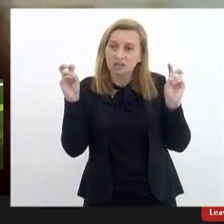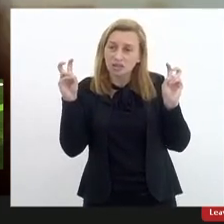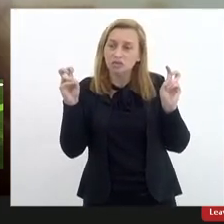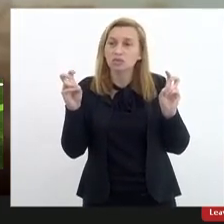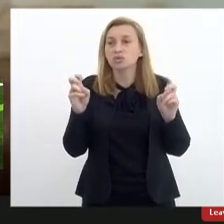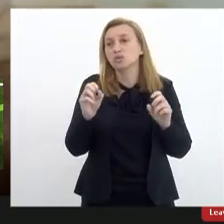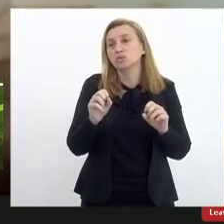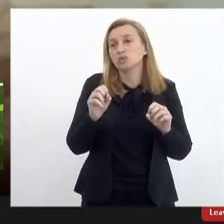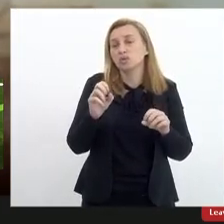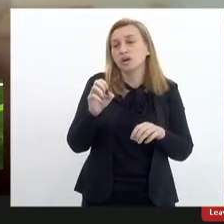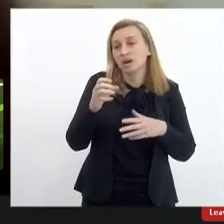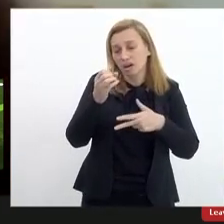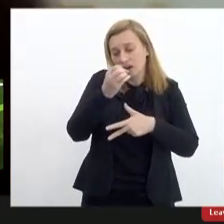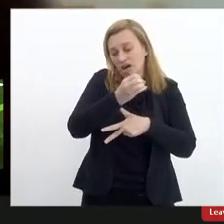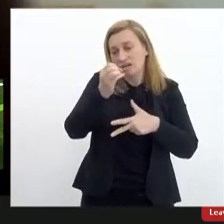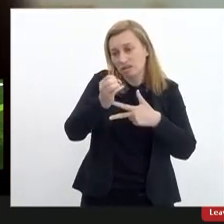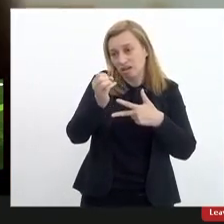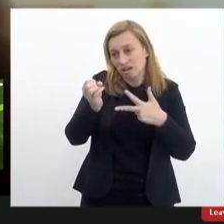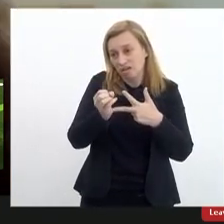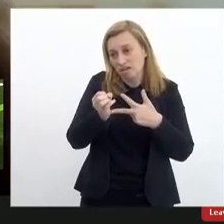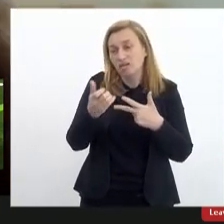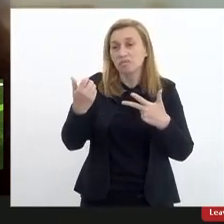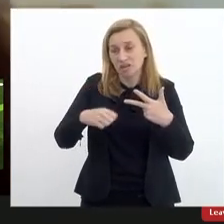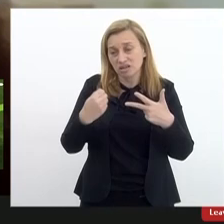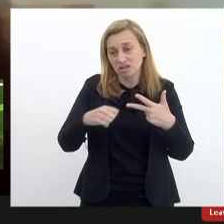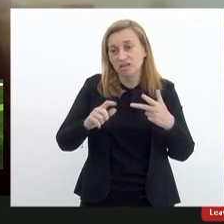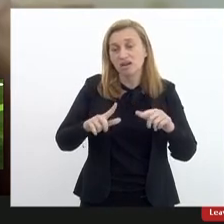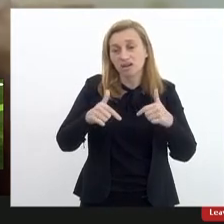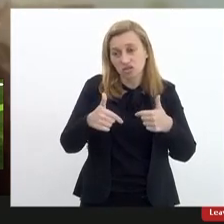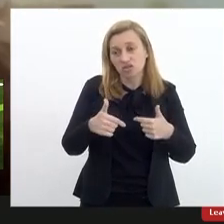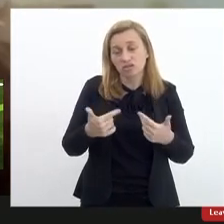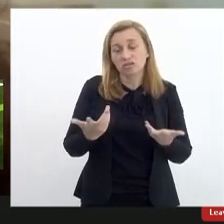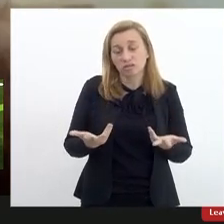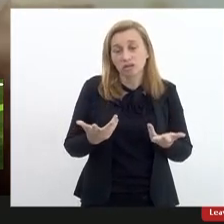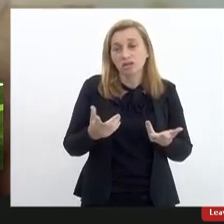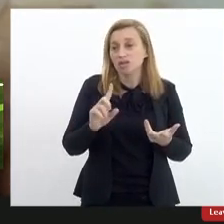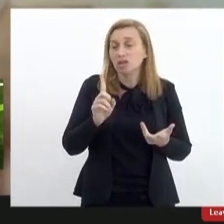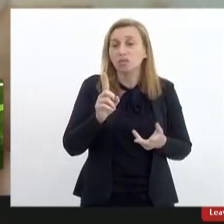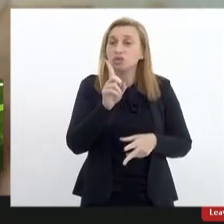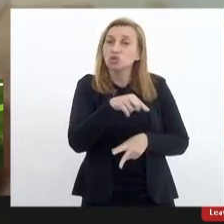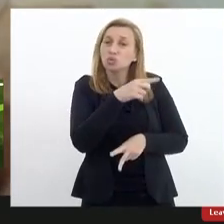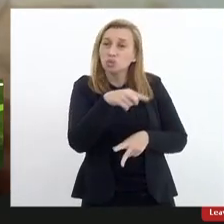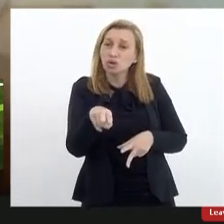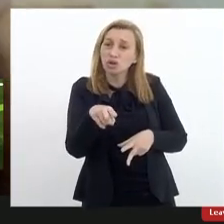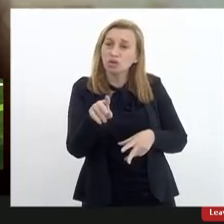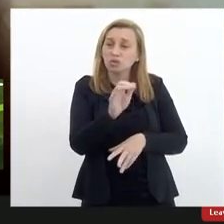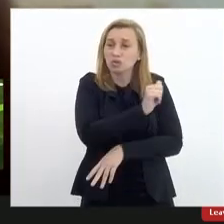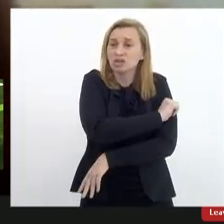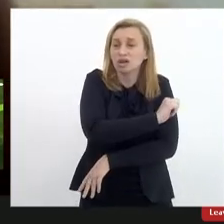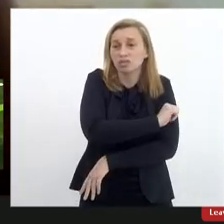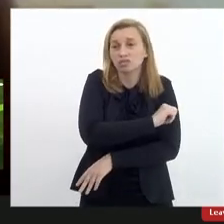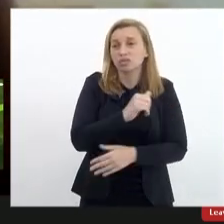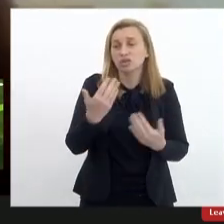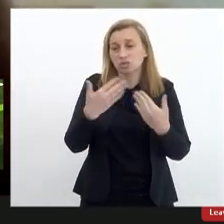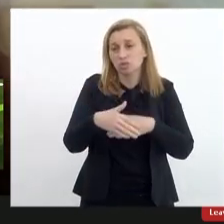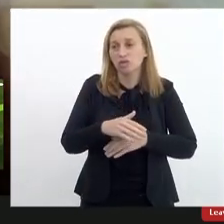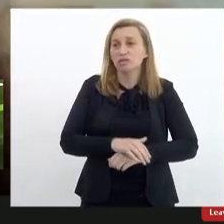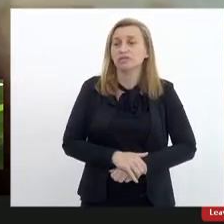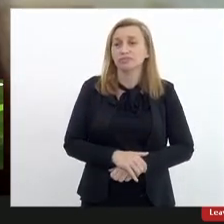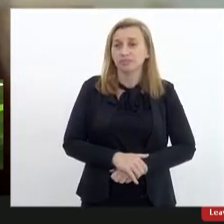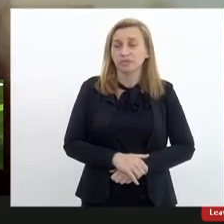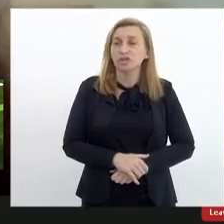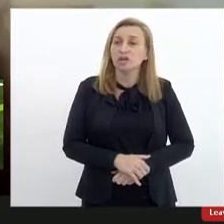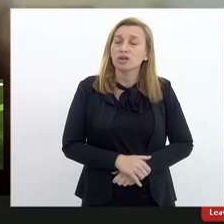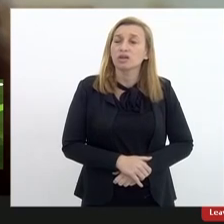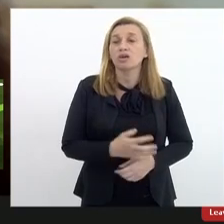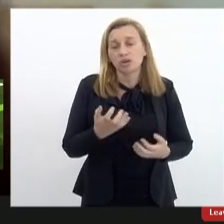Enem que é um ponto crítico que precisa ser considerado para não excluir os alunos das provas quero